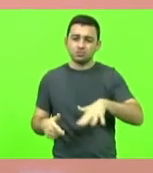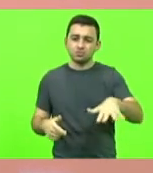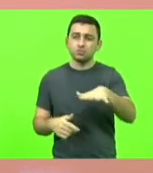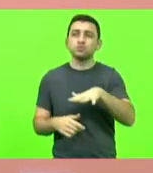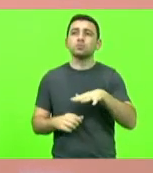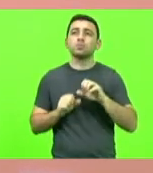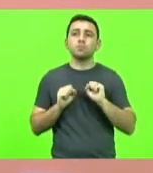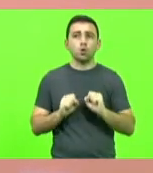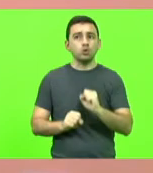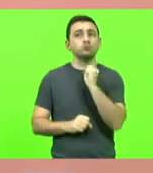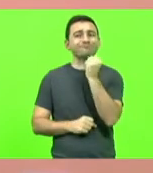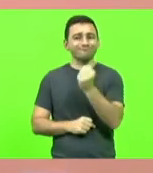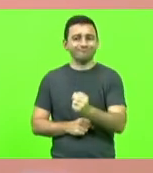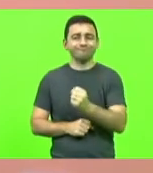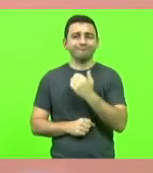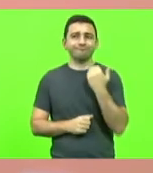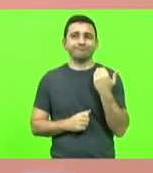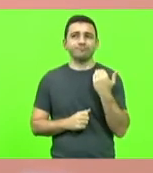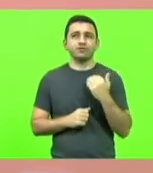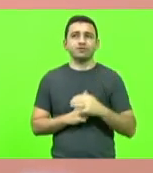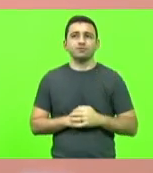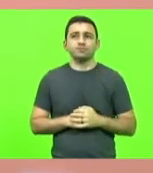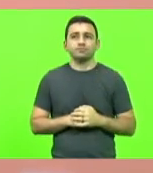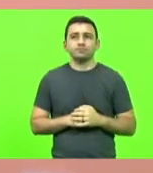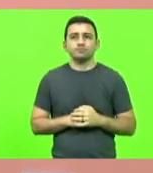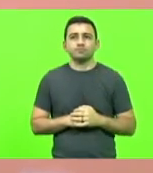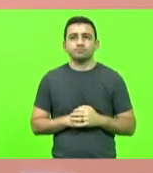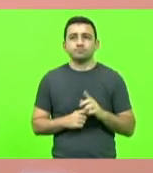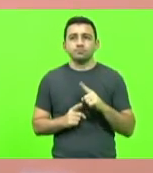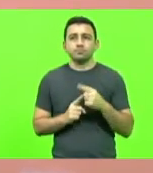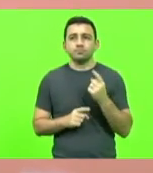feminicídios mais um minuto presidente